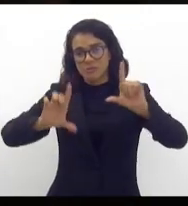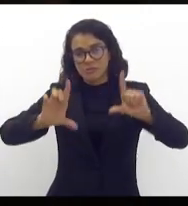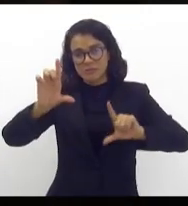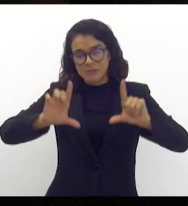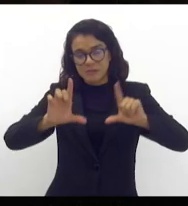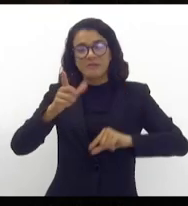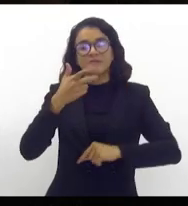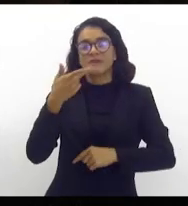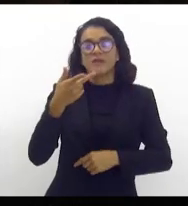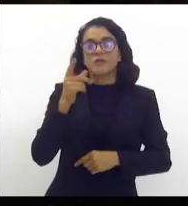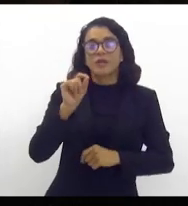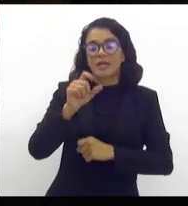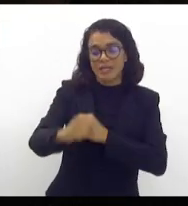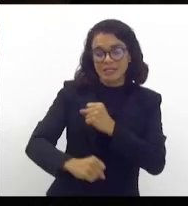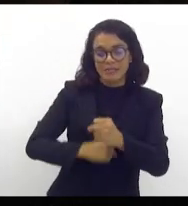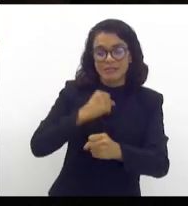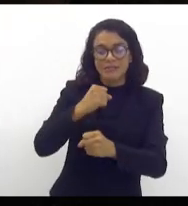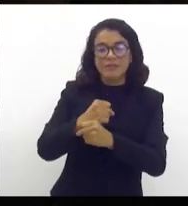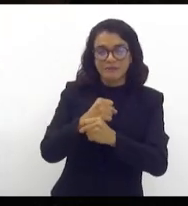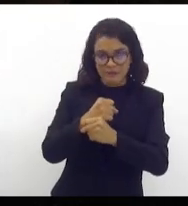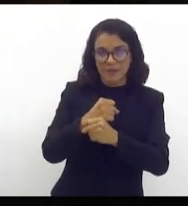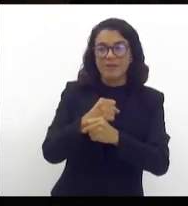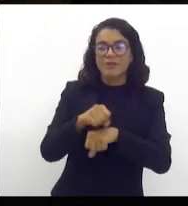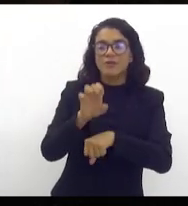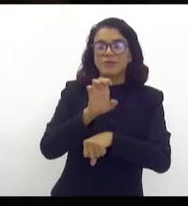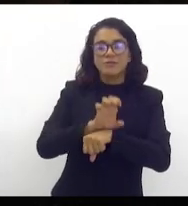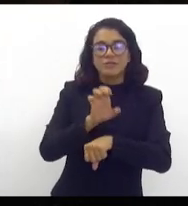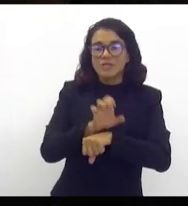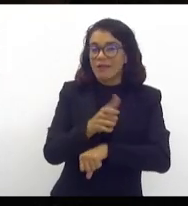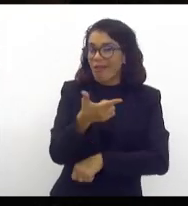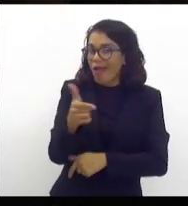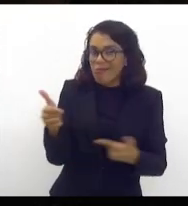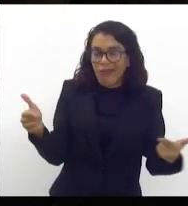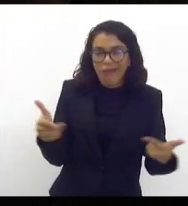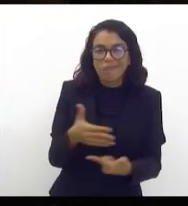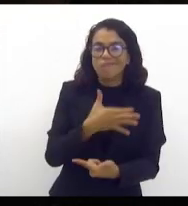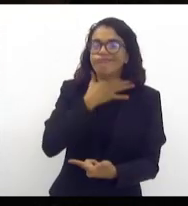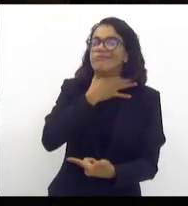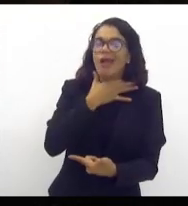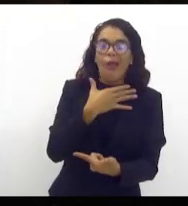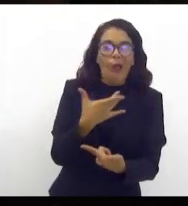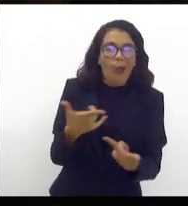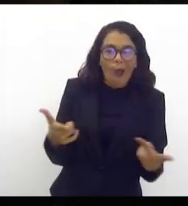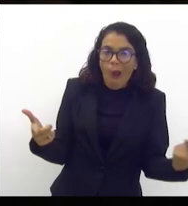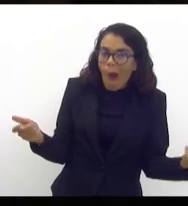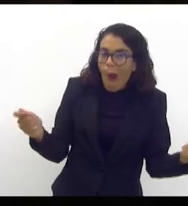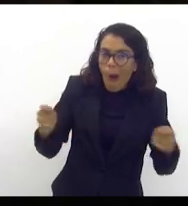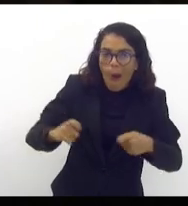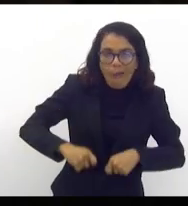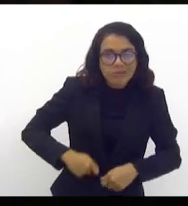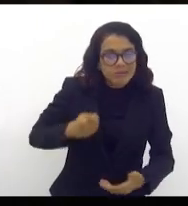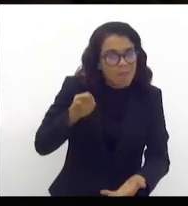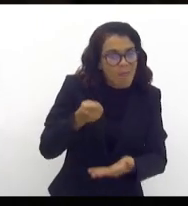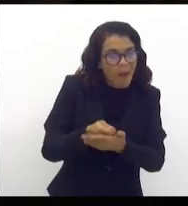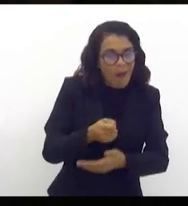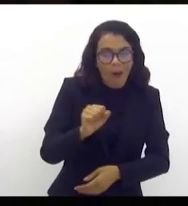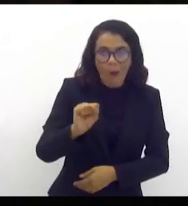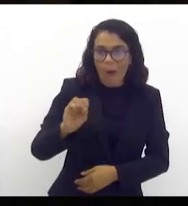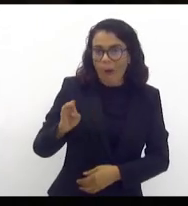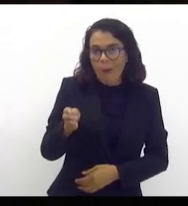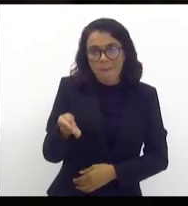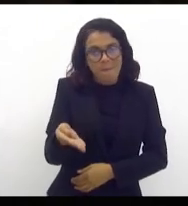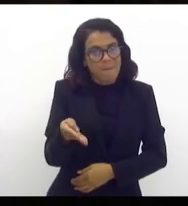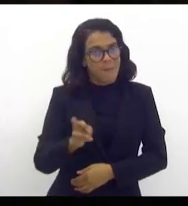dizendo que, ano que vem, o Estado não tem condições de pagar 8 bilhões de